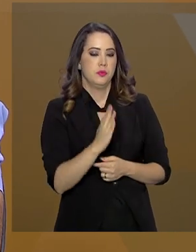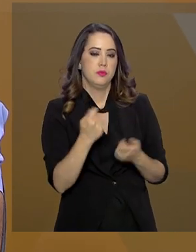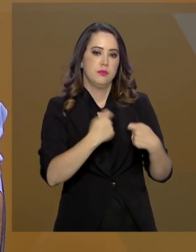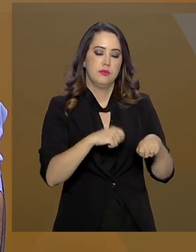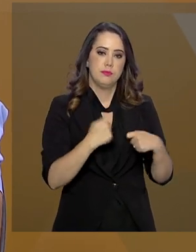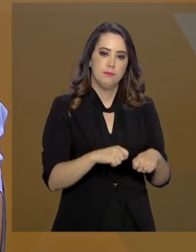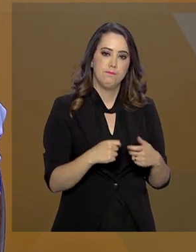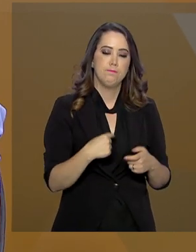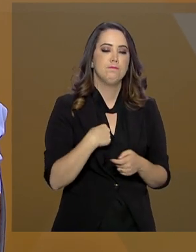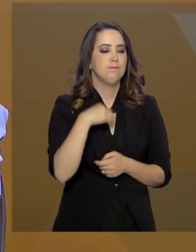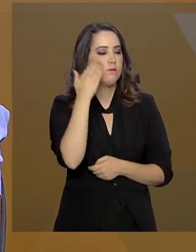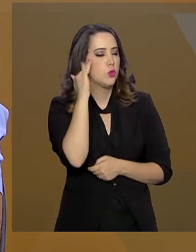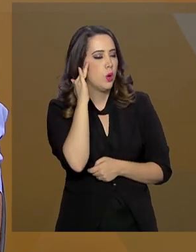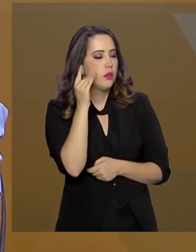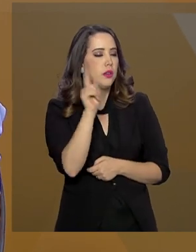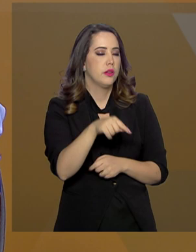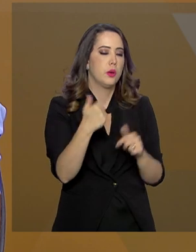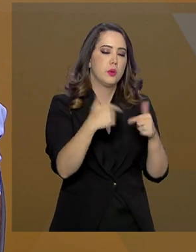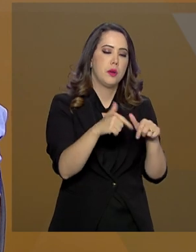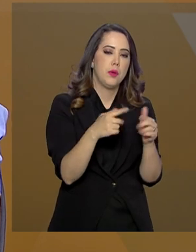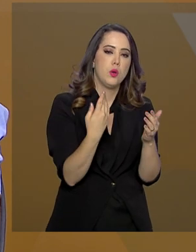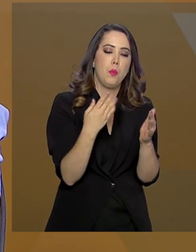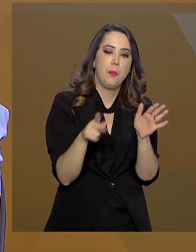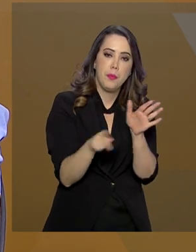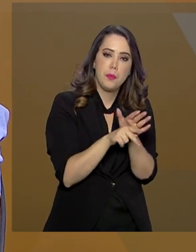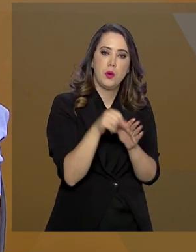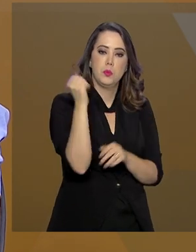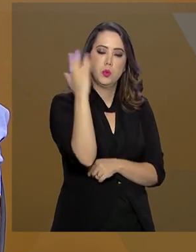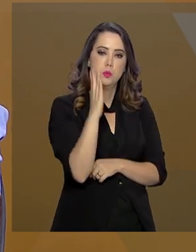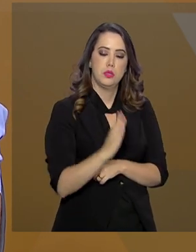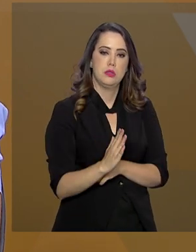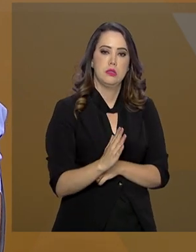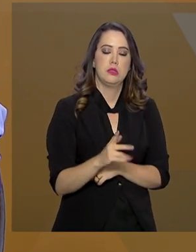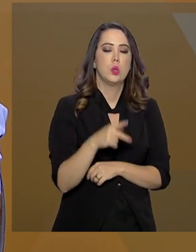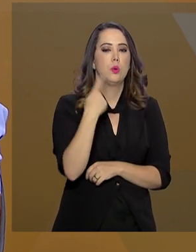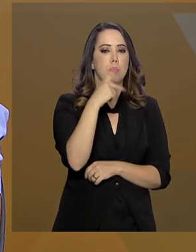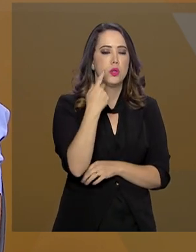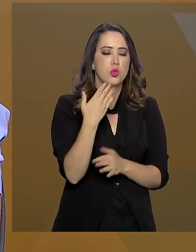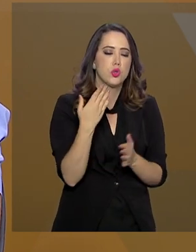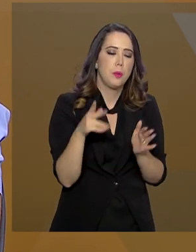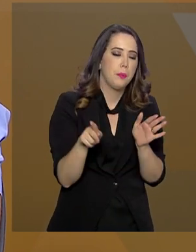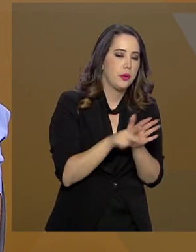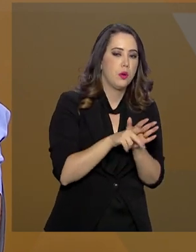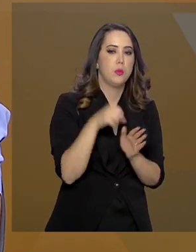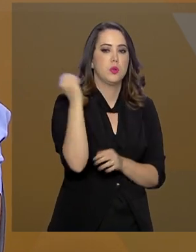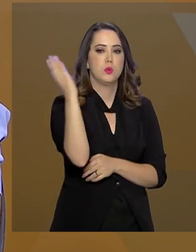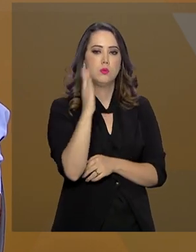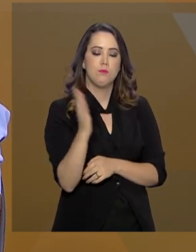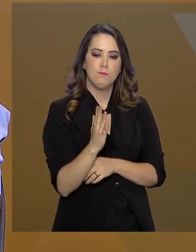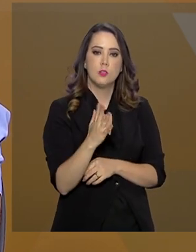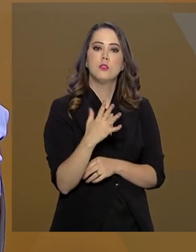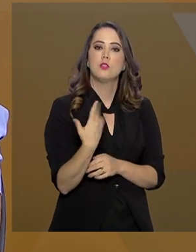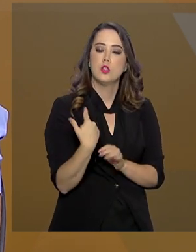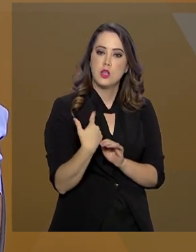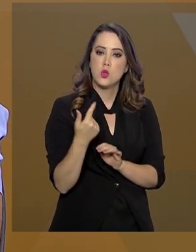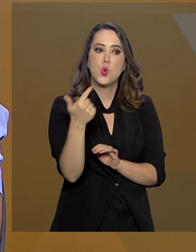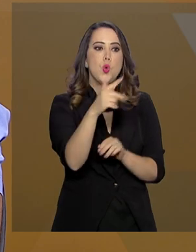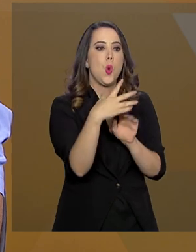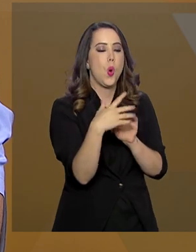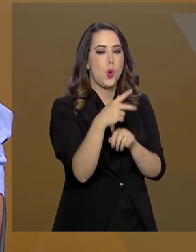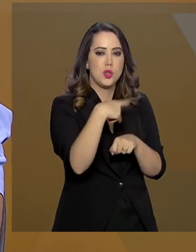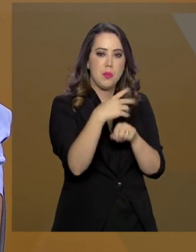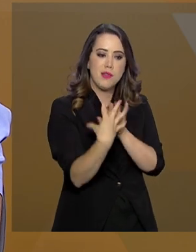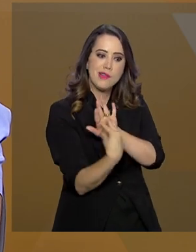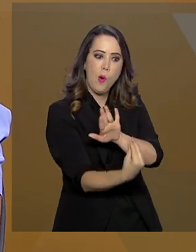que isso aí é um produto brasileiro, um estudo brasileiro, uma política brasileira, que até serve de inspiração para outros países aqui